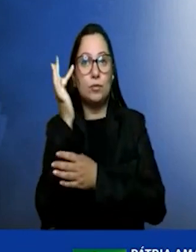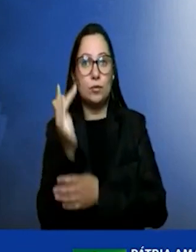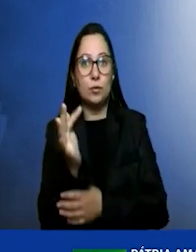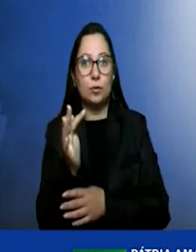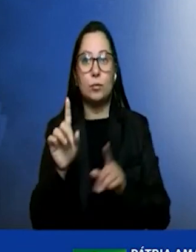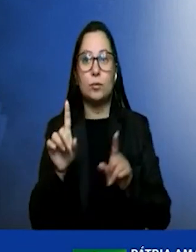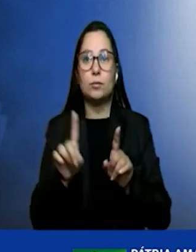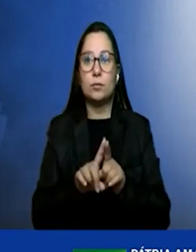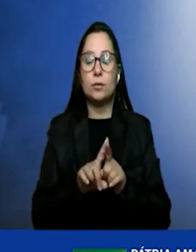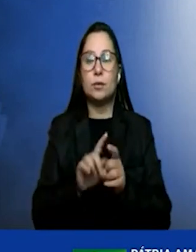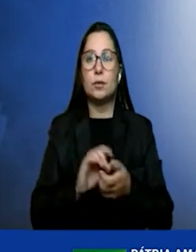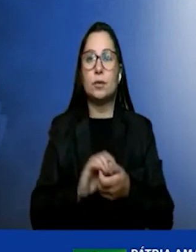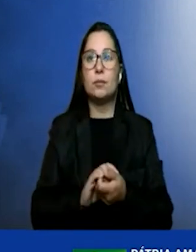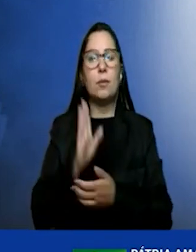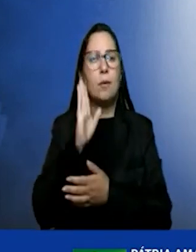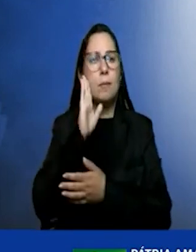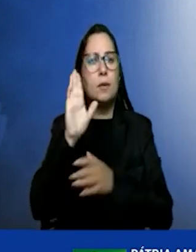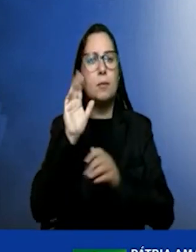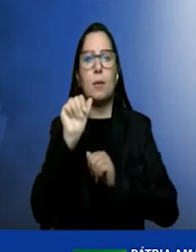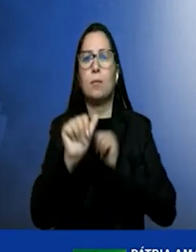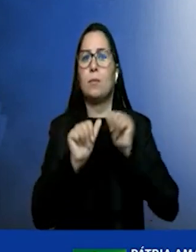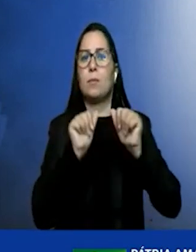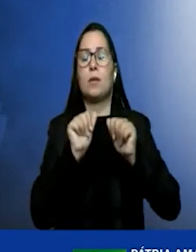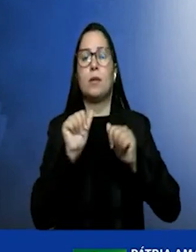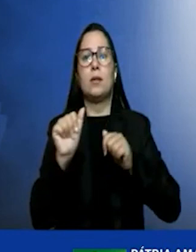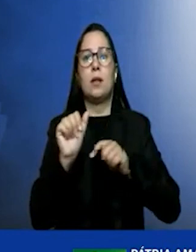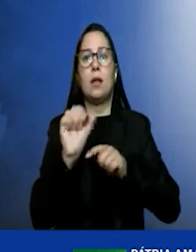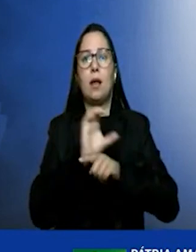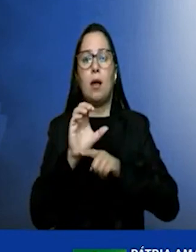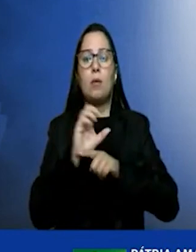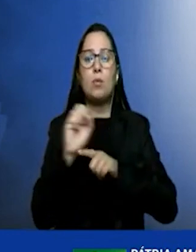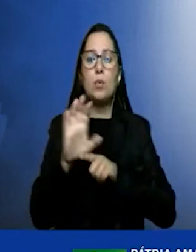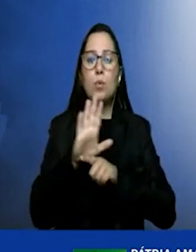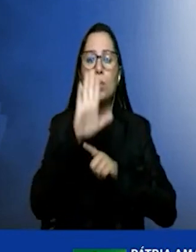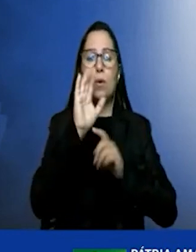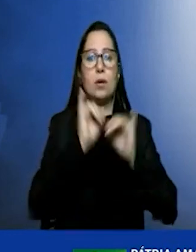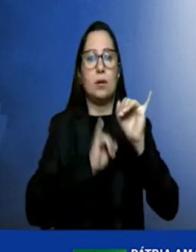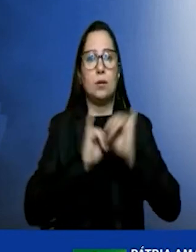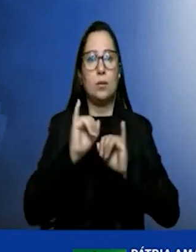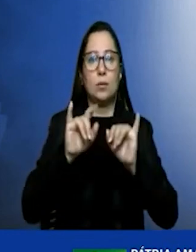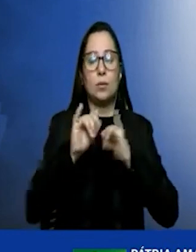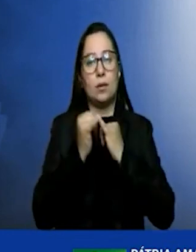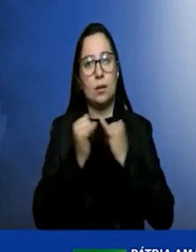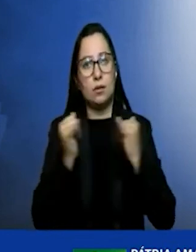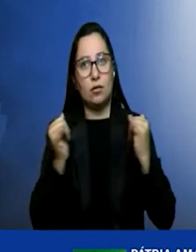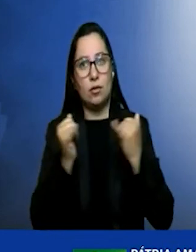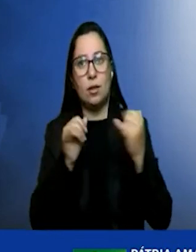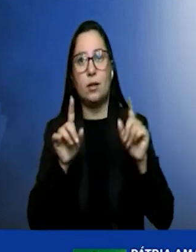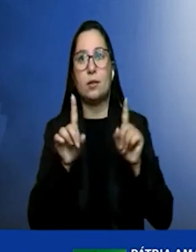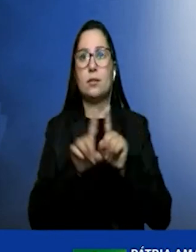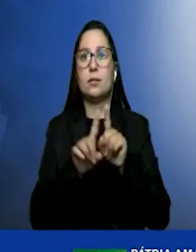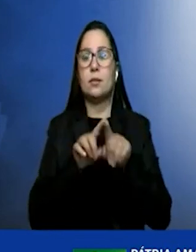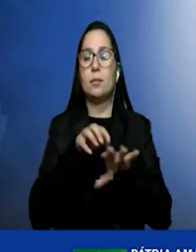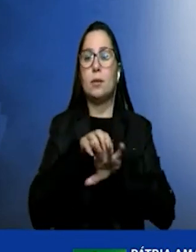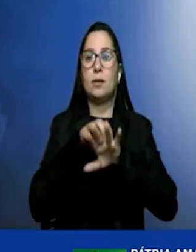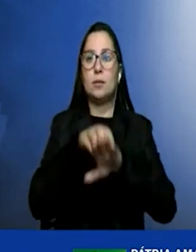vetor para a descarbonização da indústria, energia elétrica e transporte.